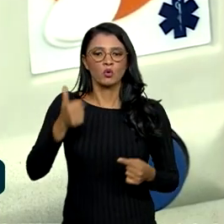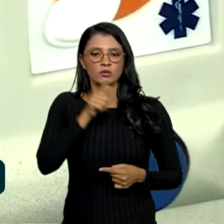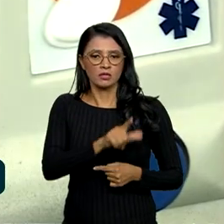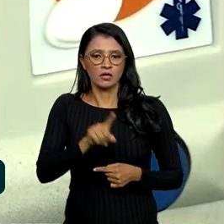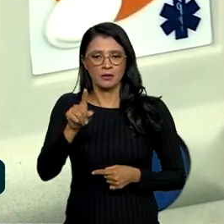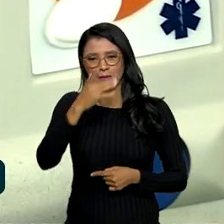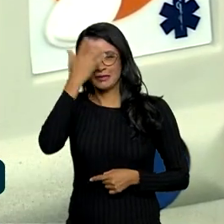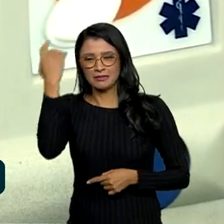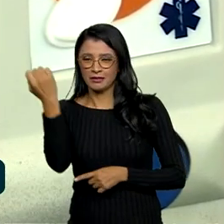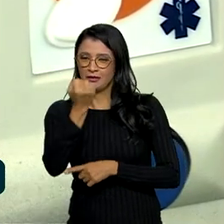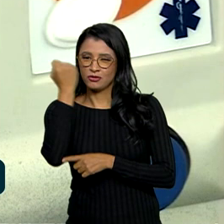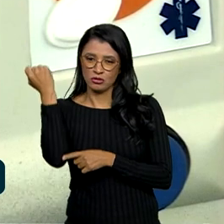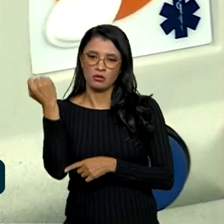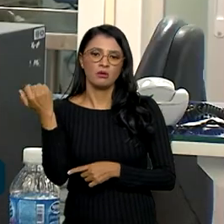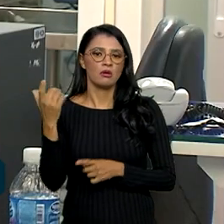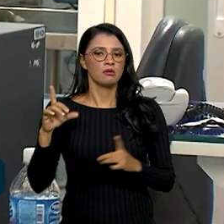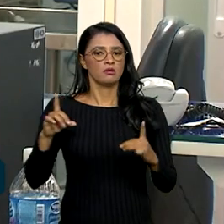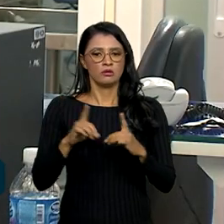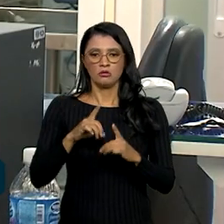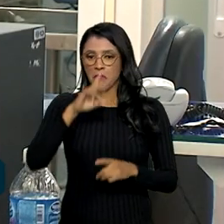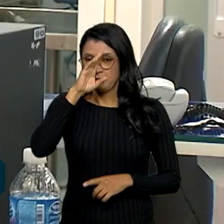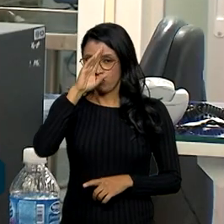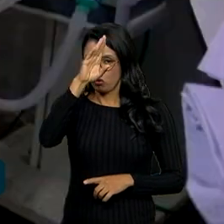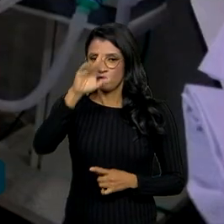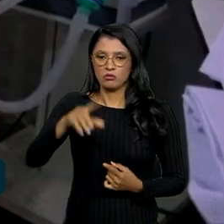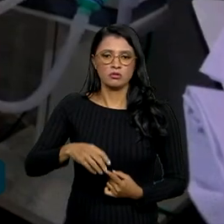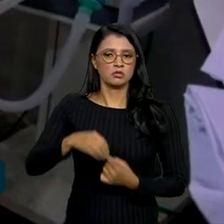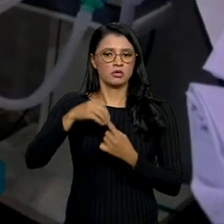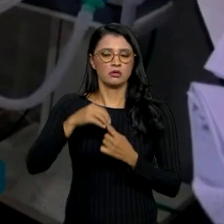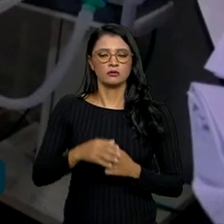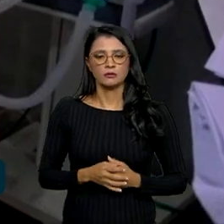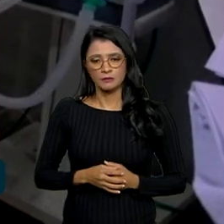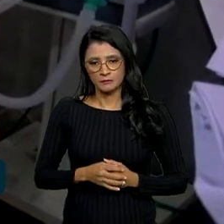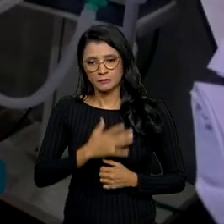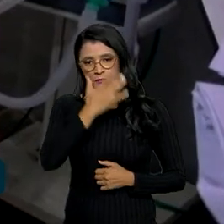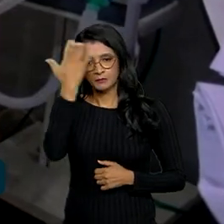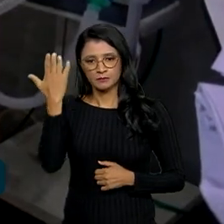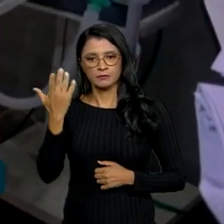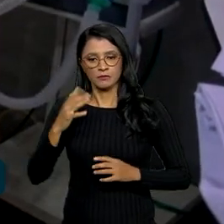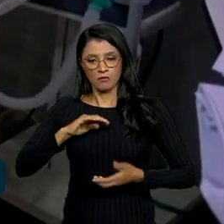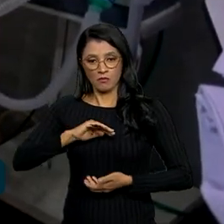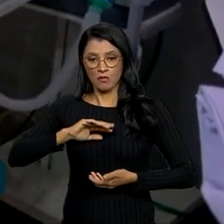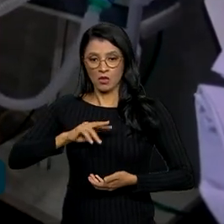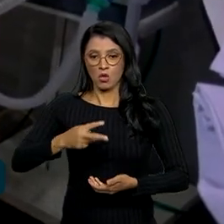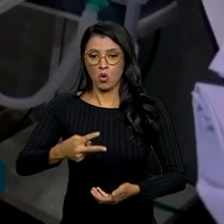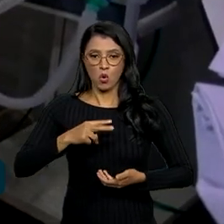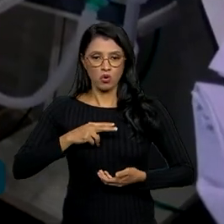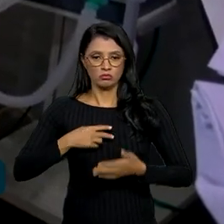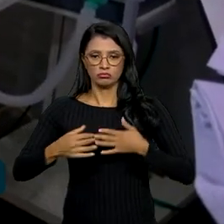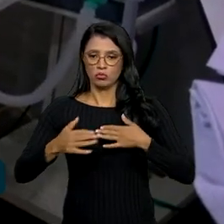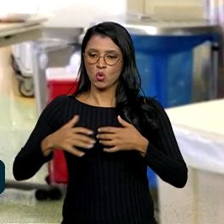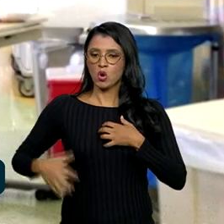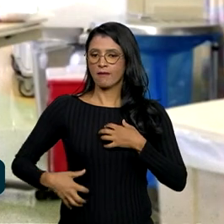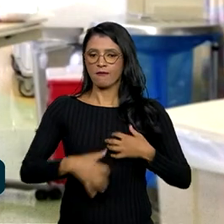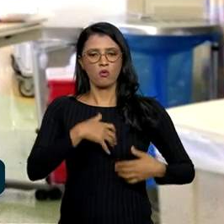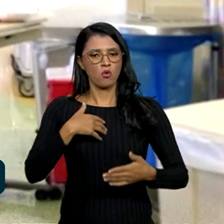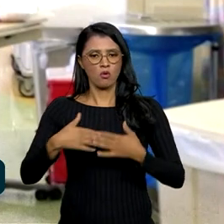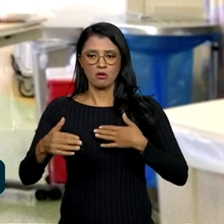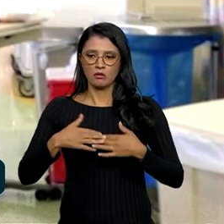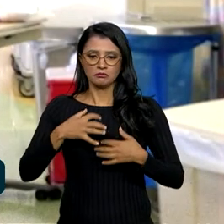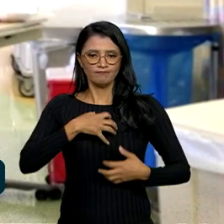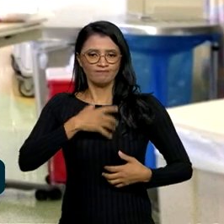crítico são atendidos com prioridade. O paciente que recebeu um transplante hoje de qualquer órgão, e esse órgão não